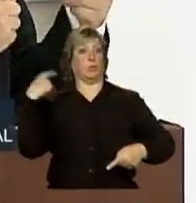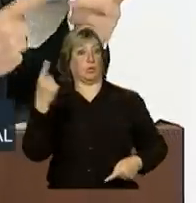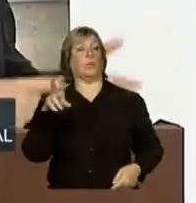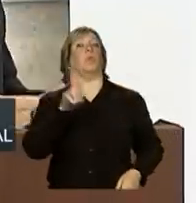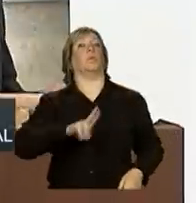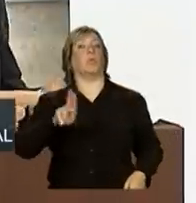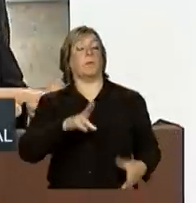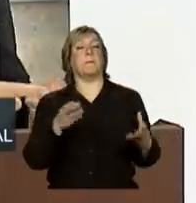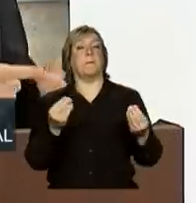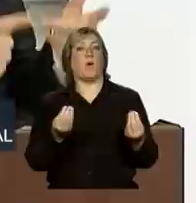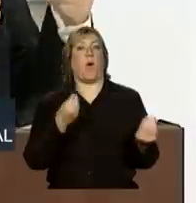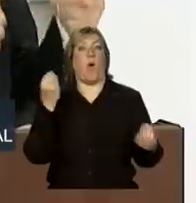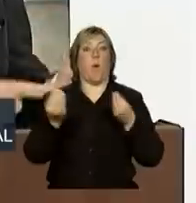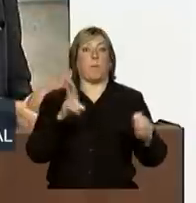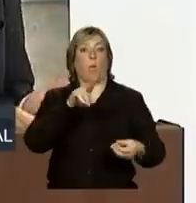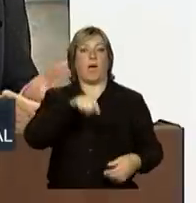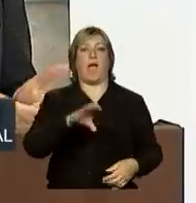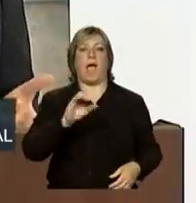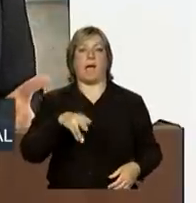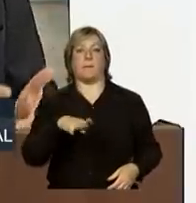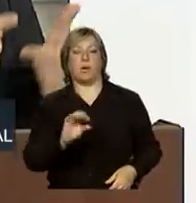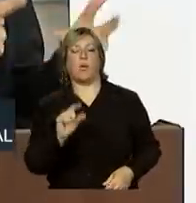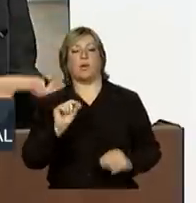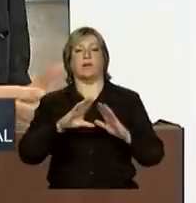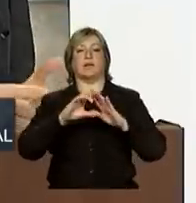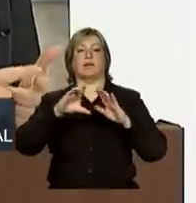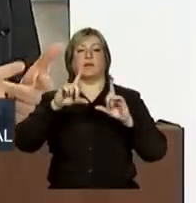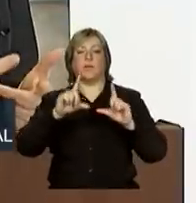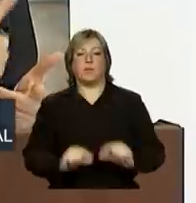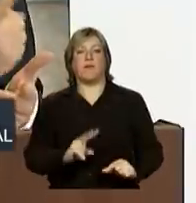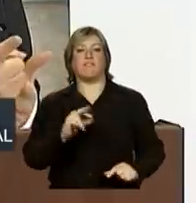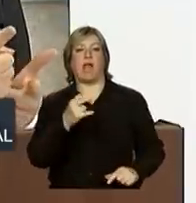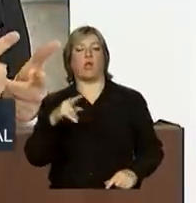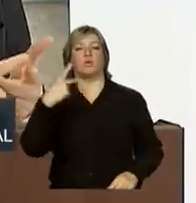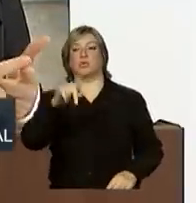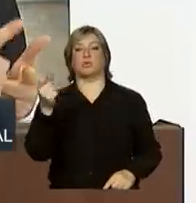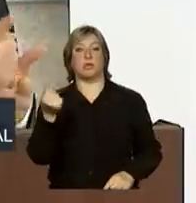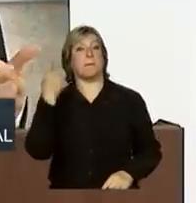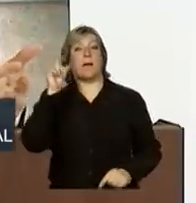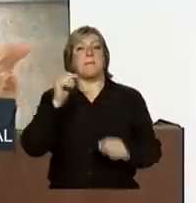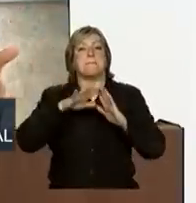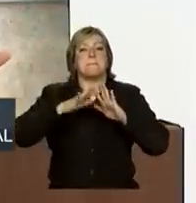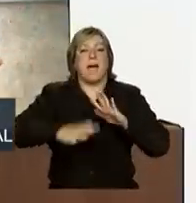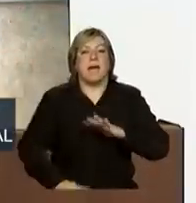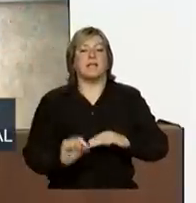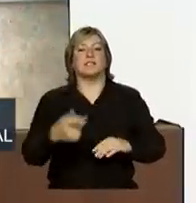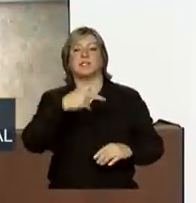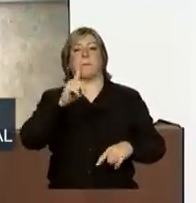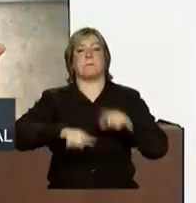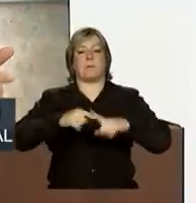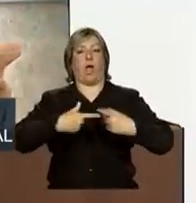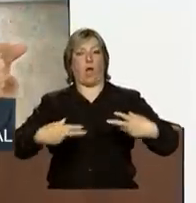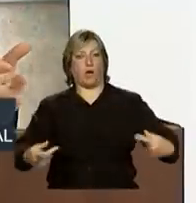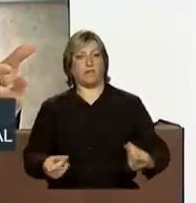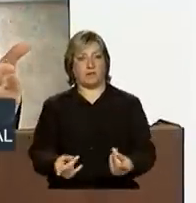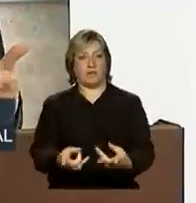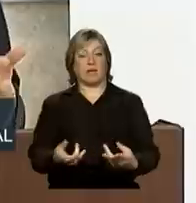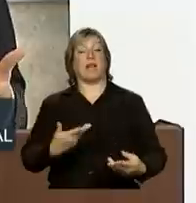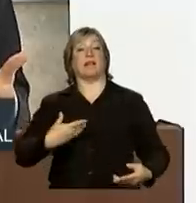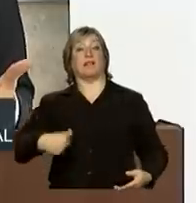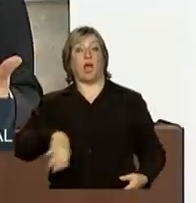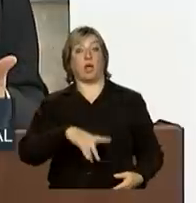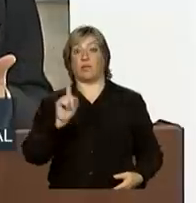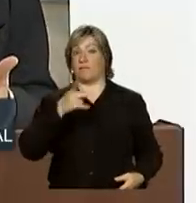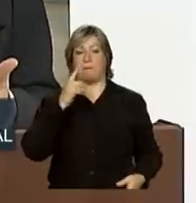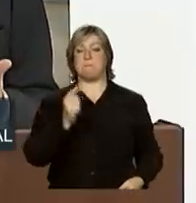muito a manipulação do câmbio, a desvalorização das suas moedas para baratear os seus produtos. E nós estamos falando